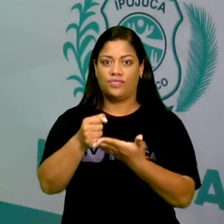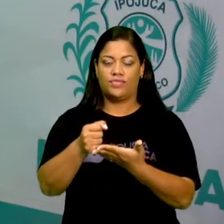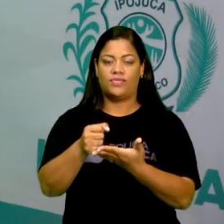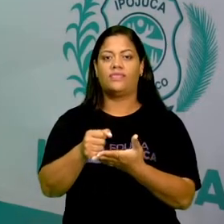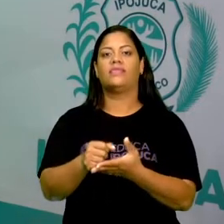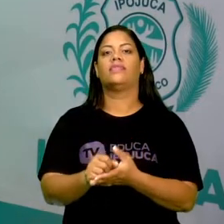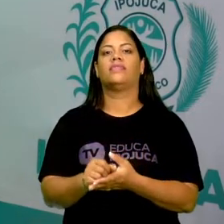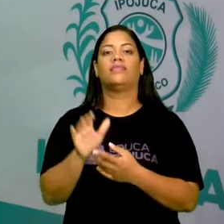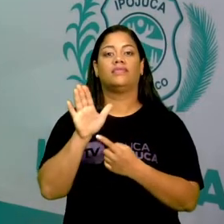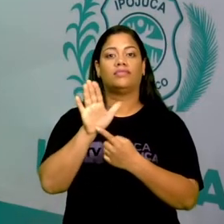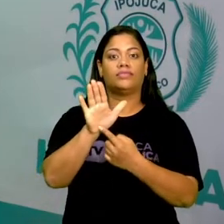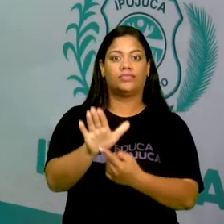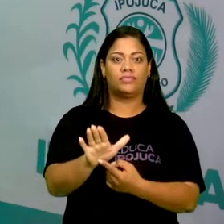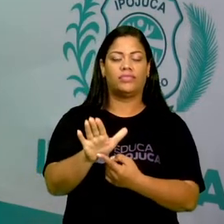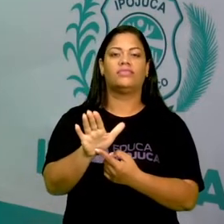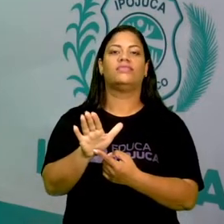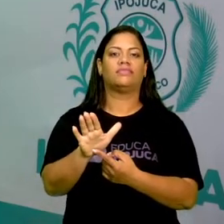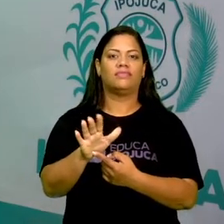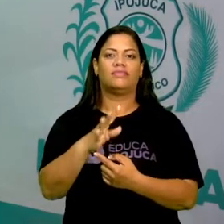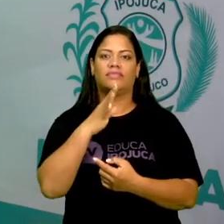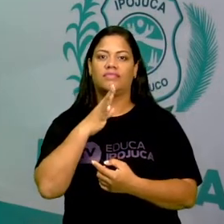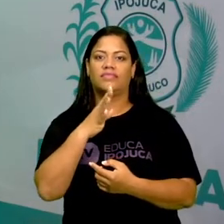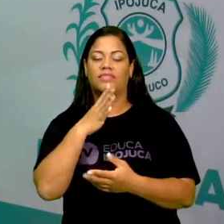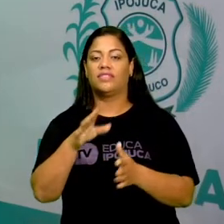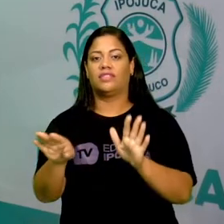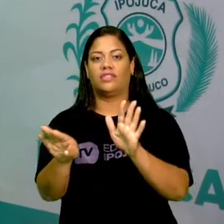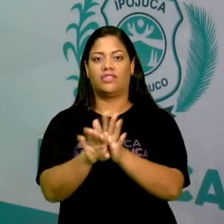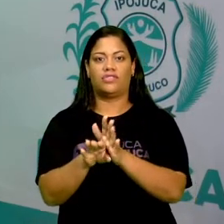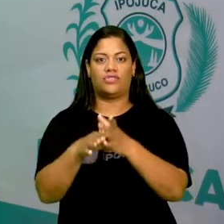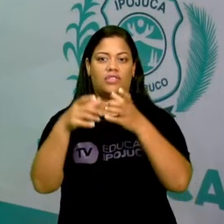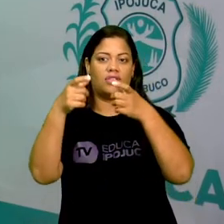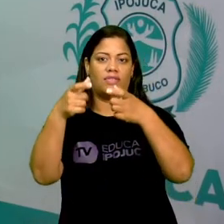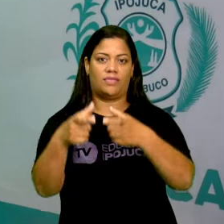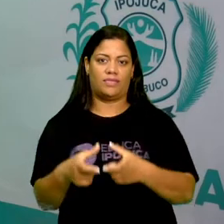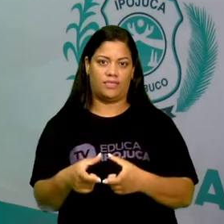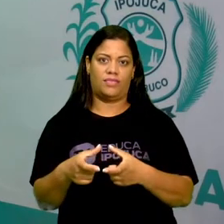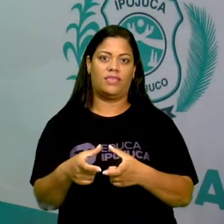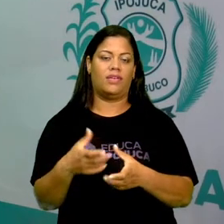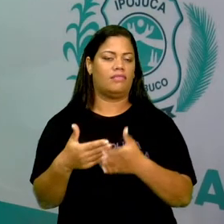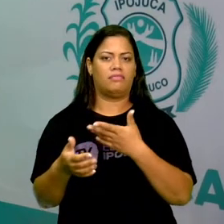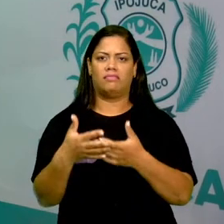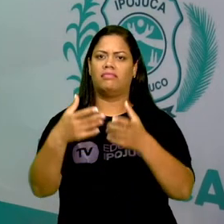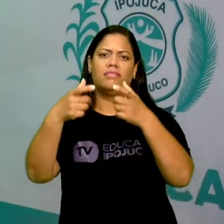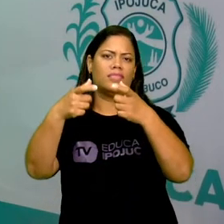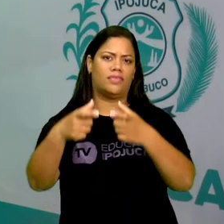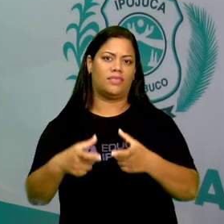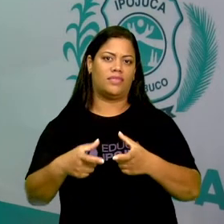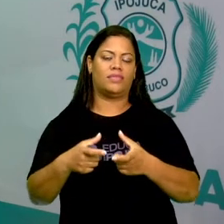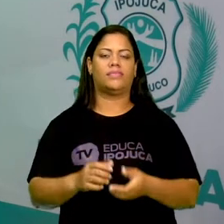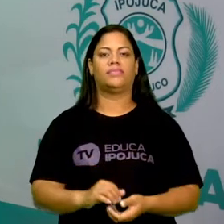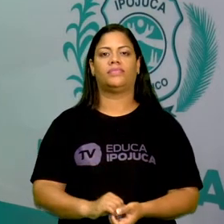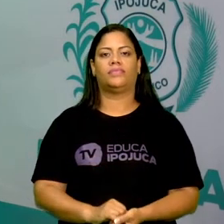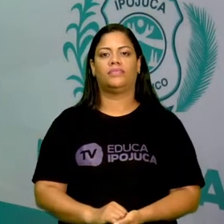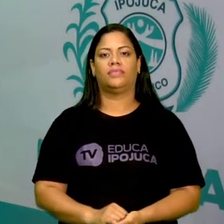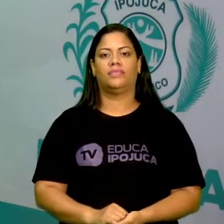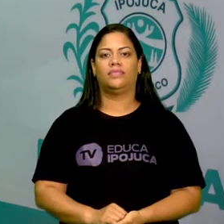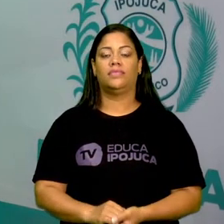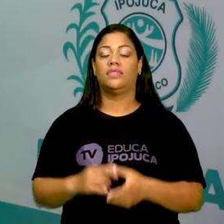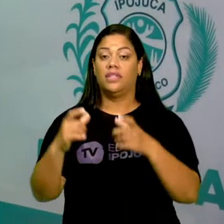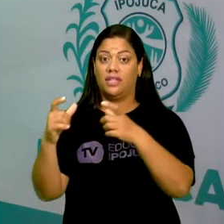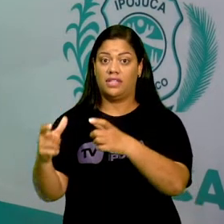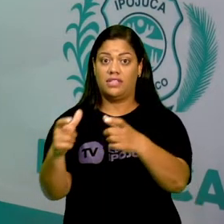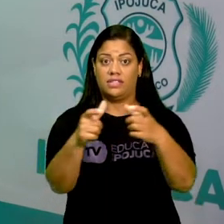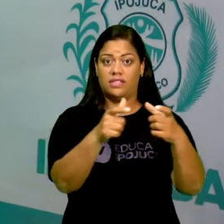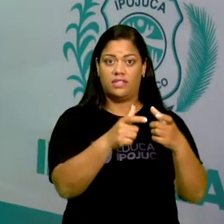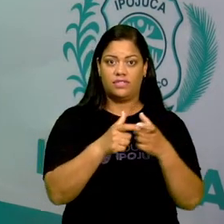referência para nós, para podermos chegarmos a um determinado lugar. Esses pontos